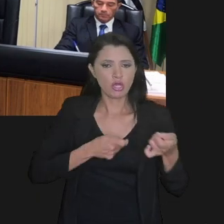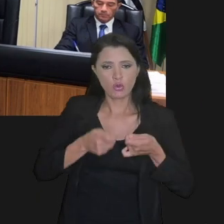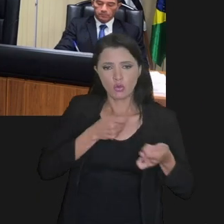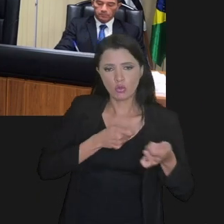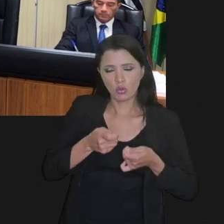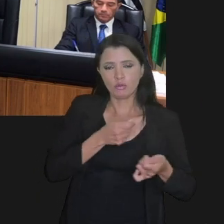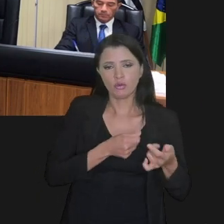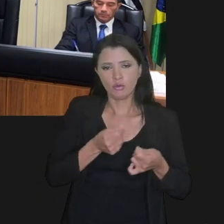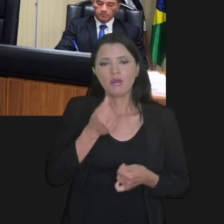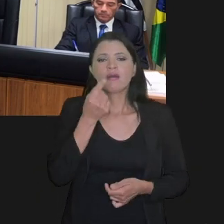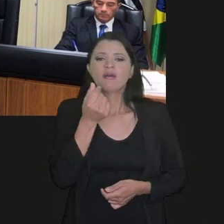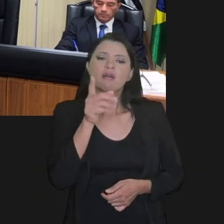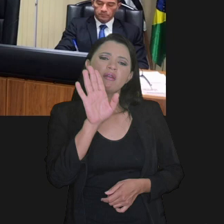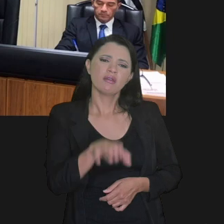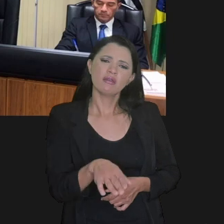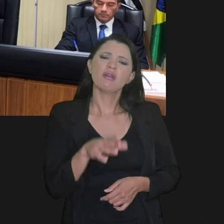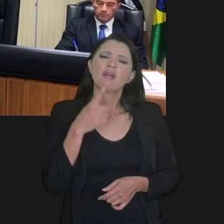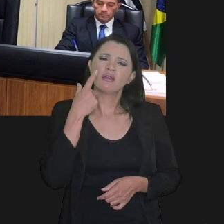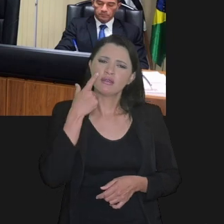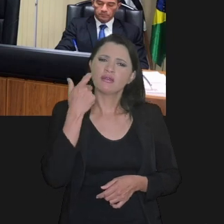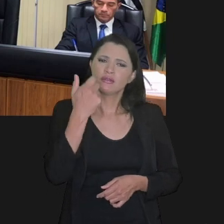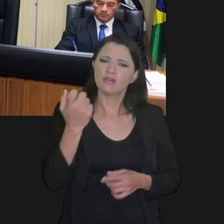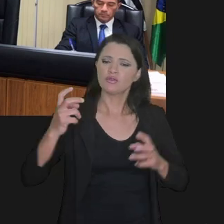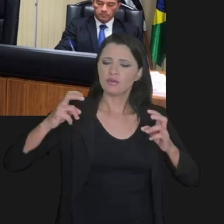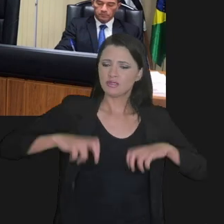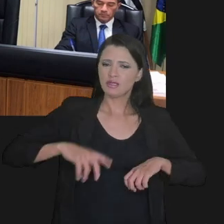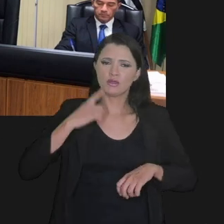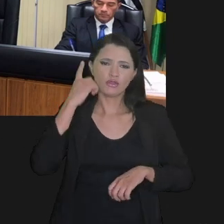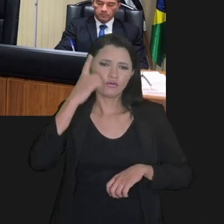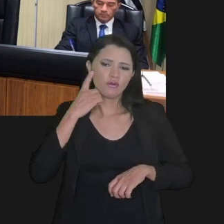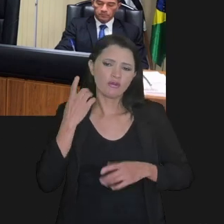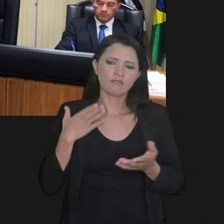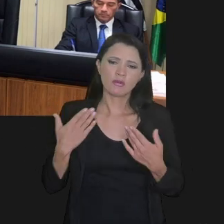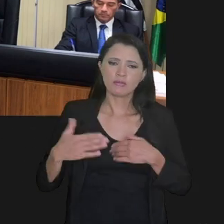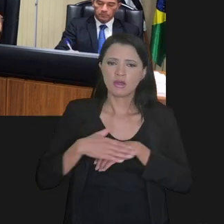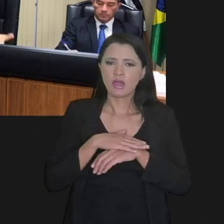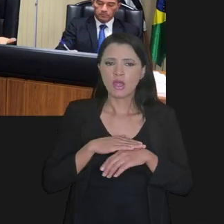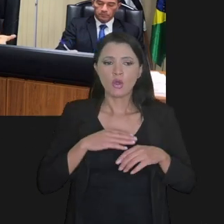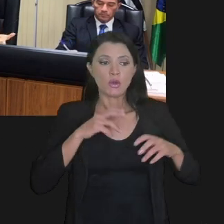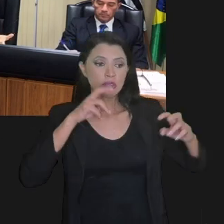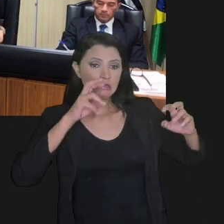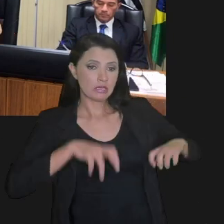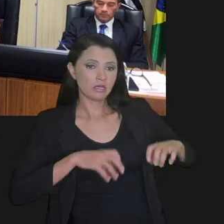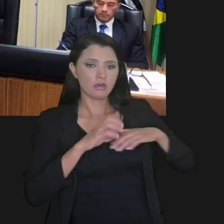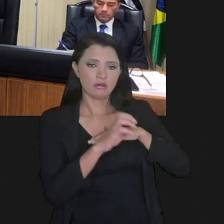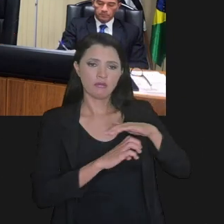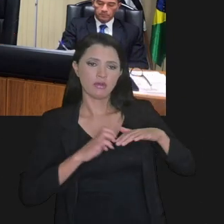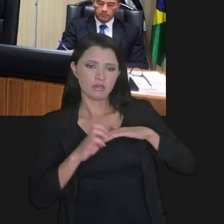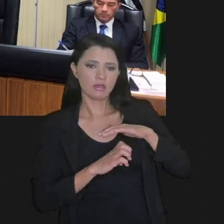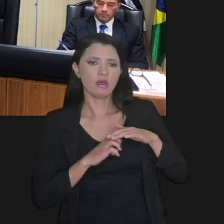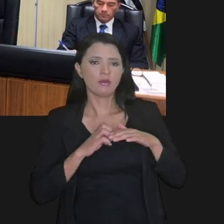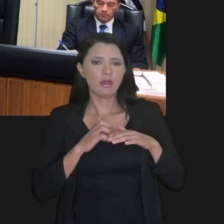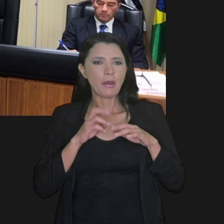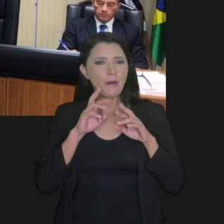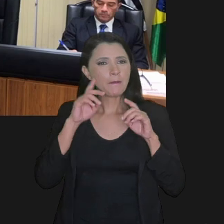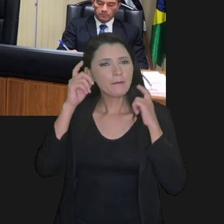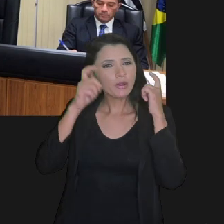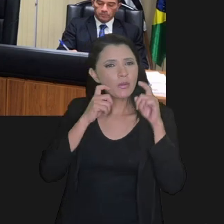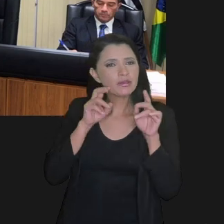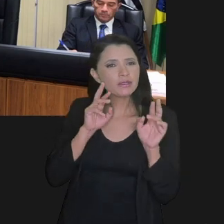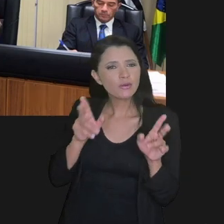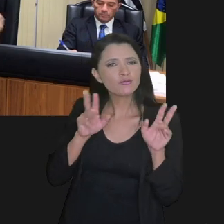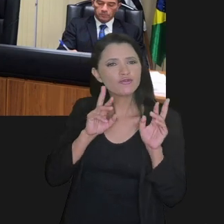aspecto jurídico e econômico. E aqui é muito interessante quando a gente senta à mesa com os advogados e quando a gente senta à mesa com os